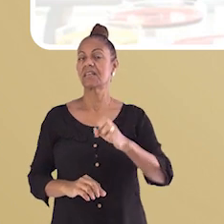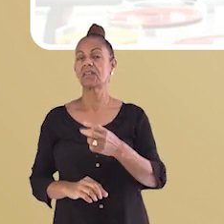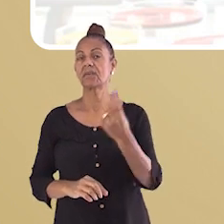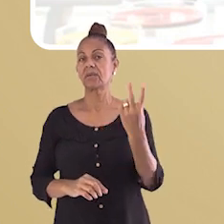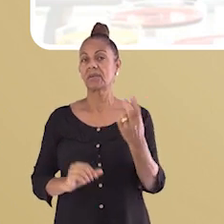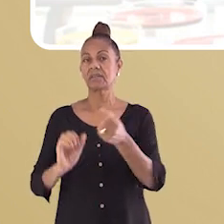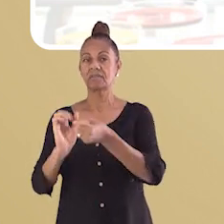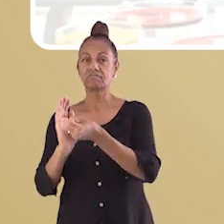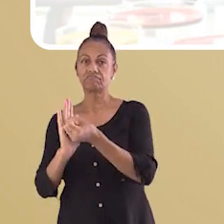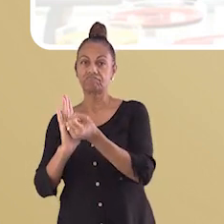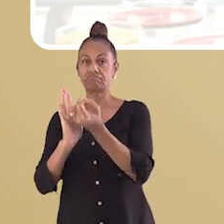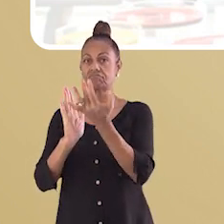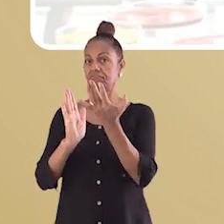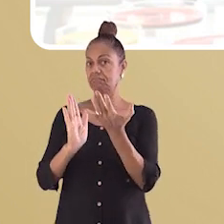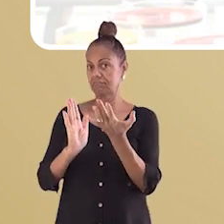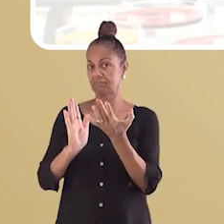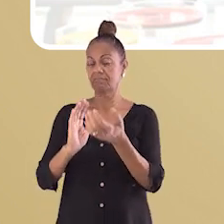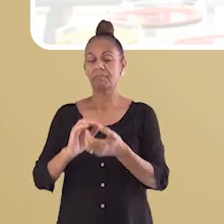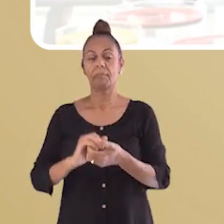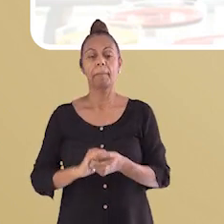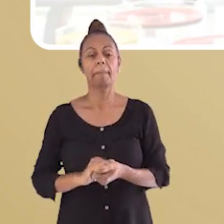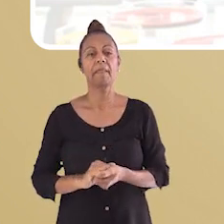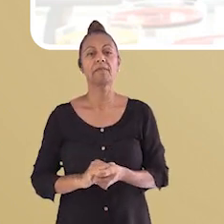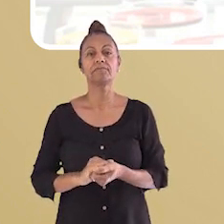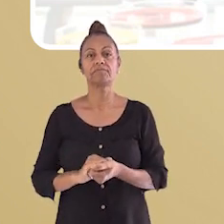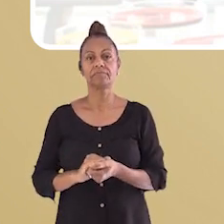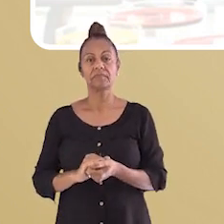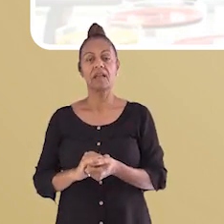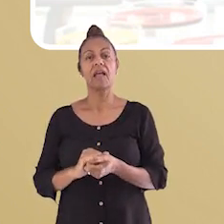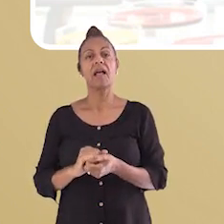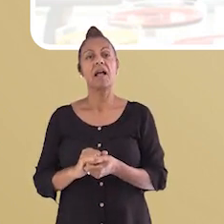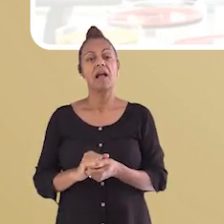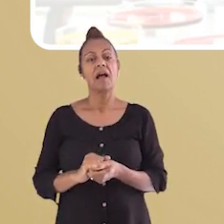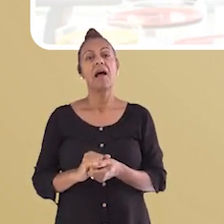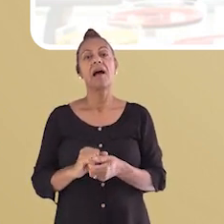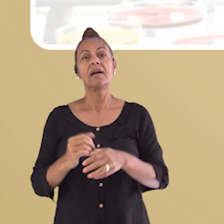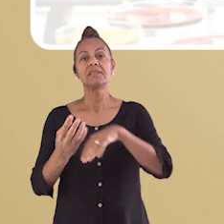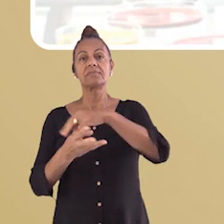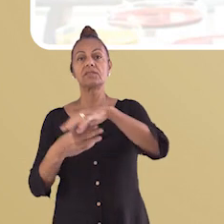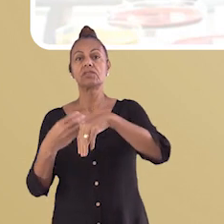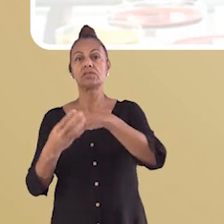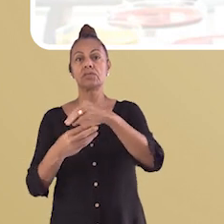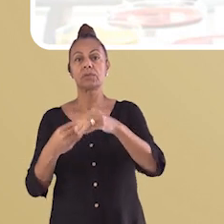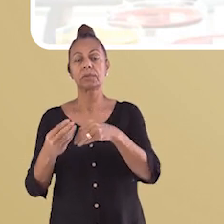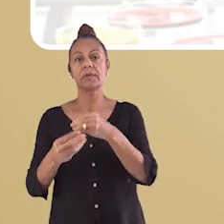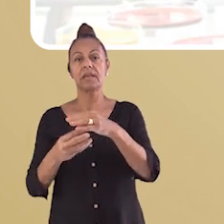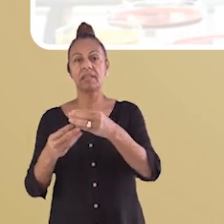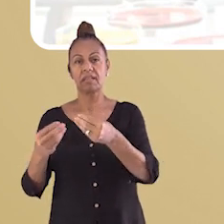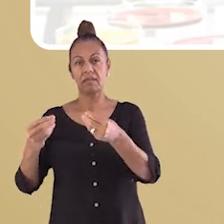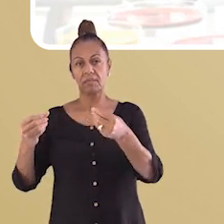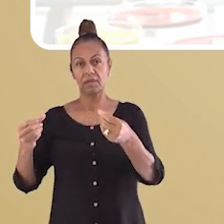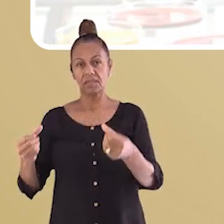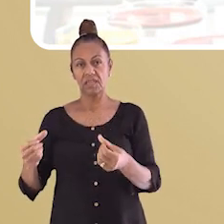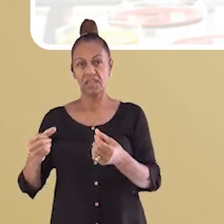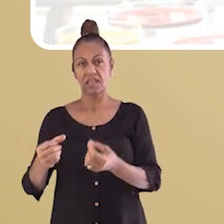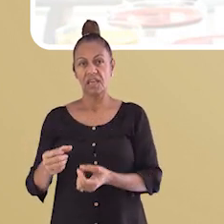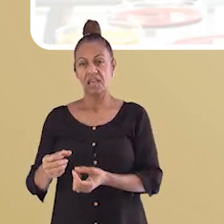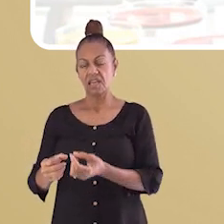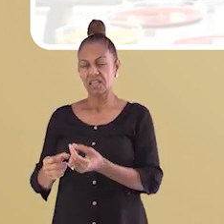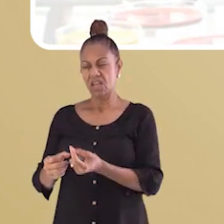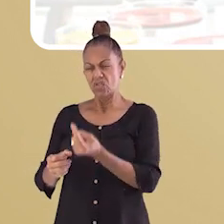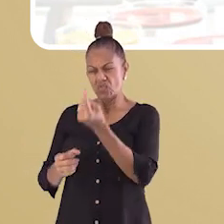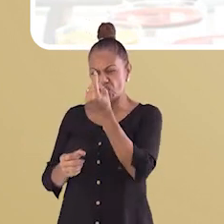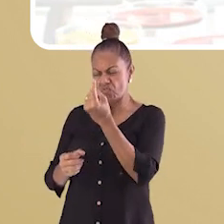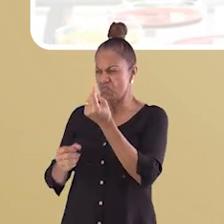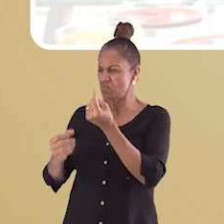é heterogênea. Sendo assim, podemos dizer que misturas homogêneas possuem apenas uma fase. e portanto fica bem